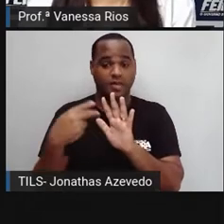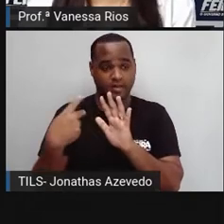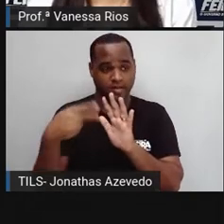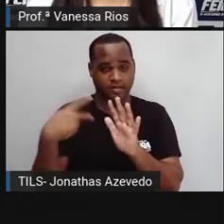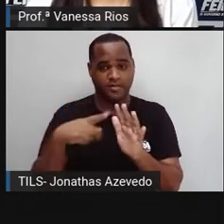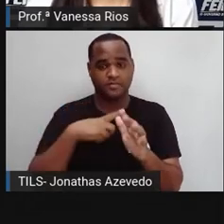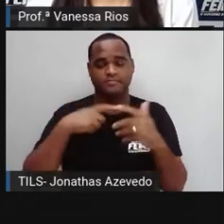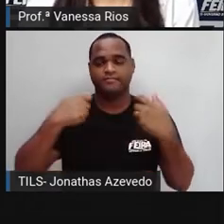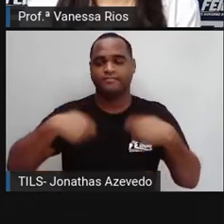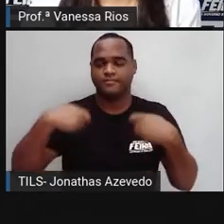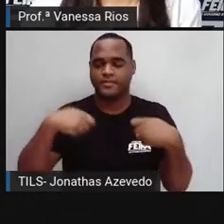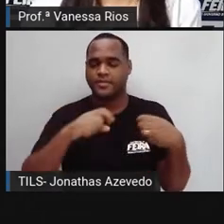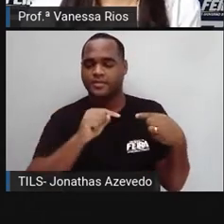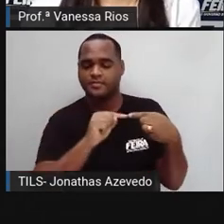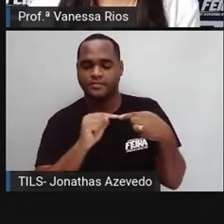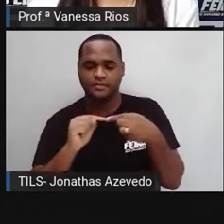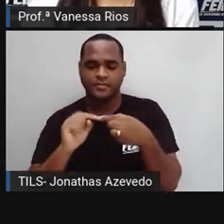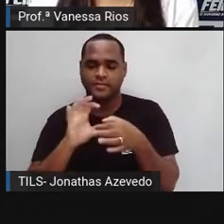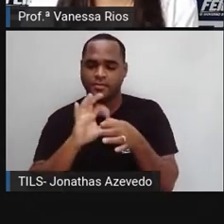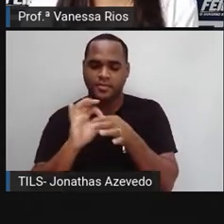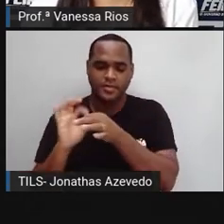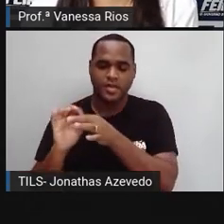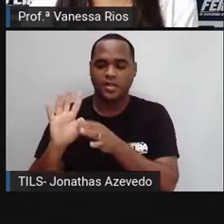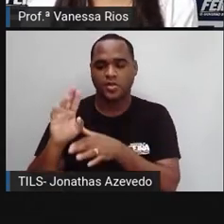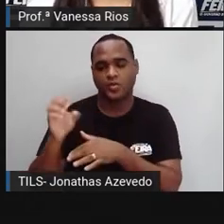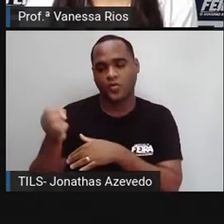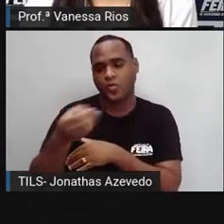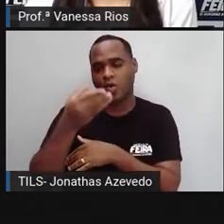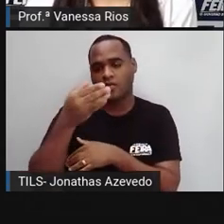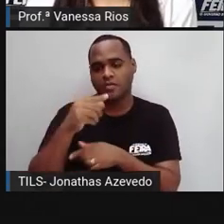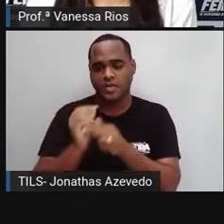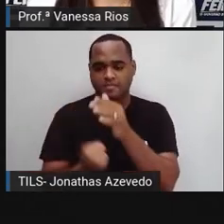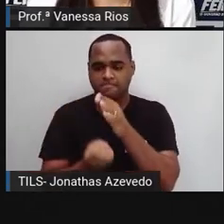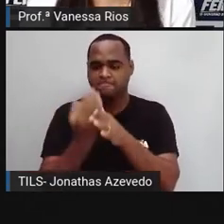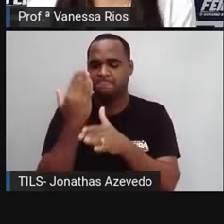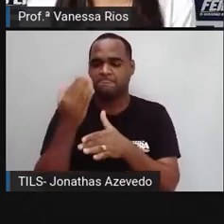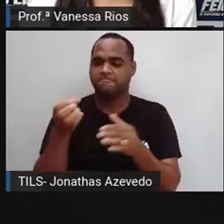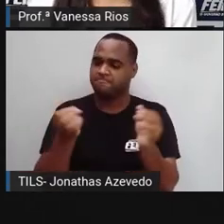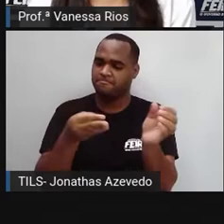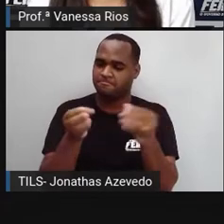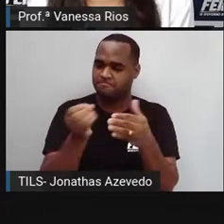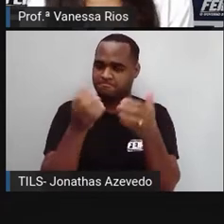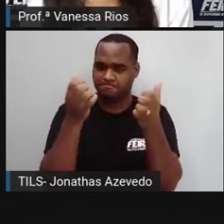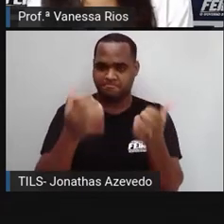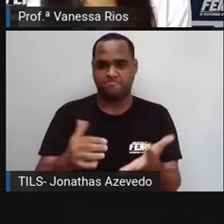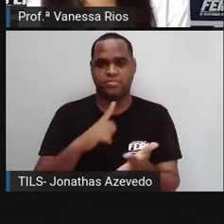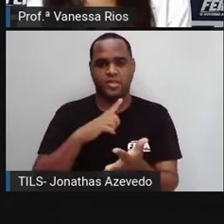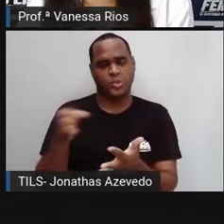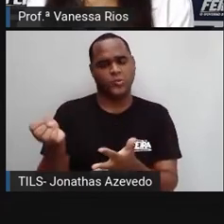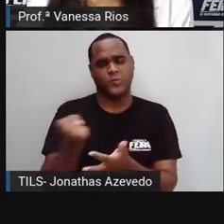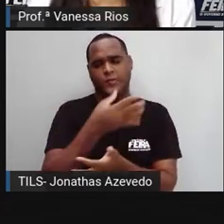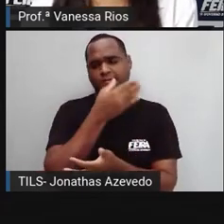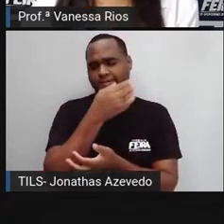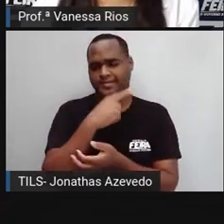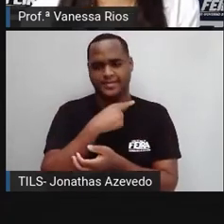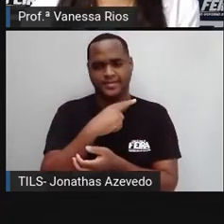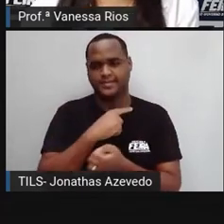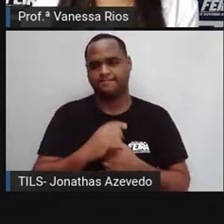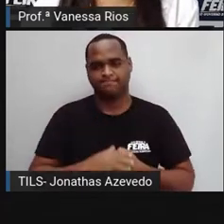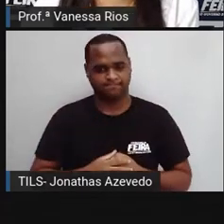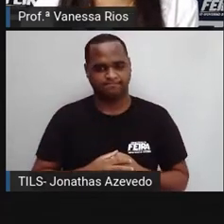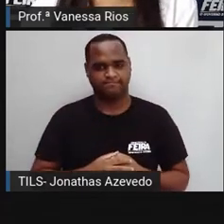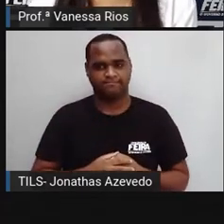precisa estar relacionado ao novo, ao se criar algo que é inovação, que se